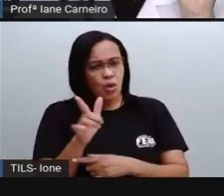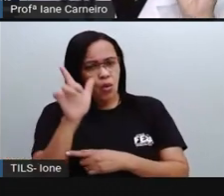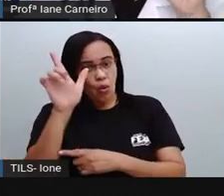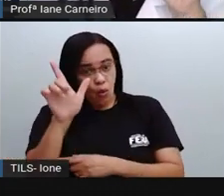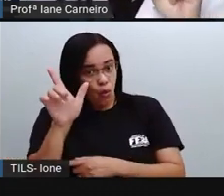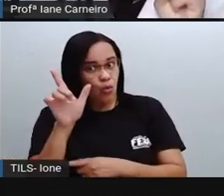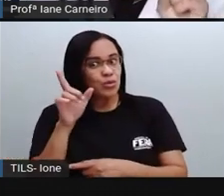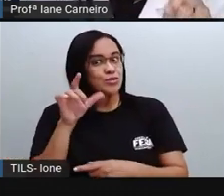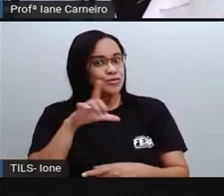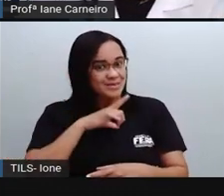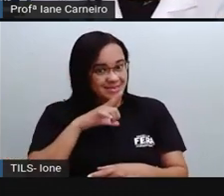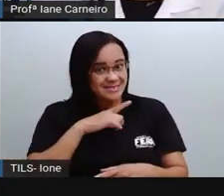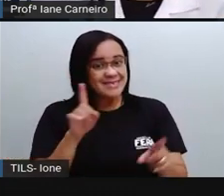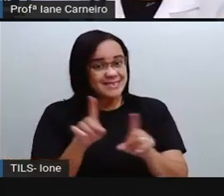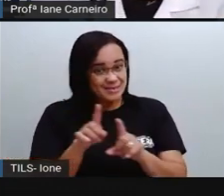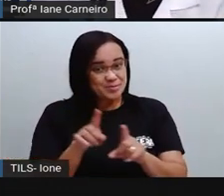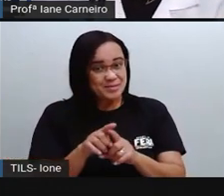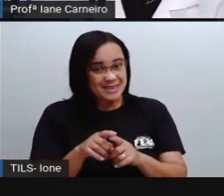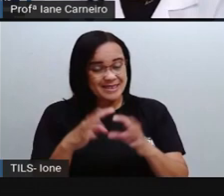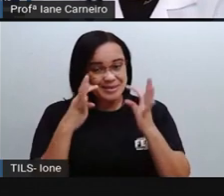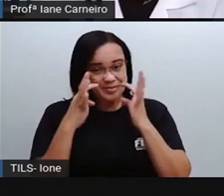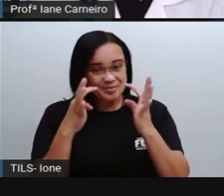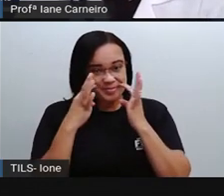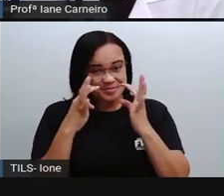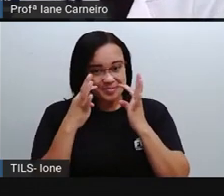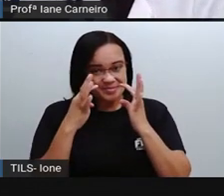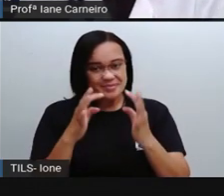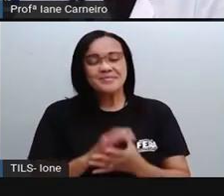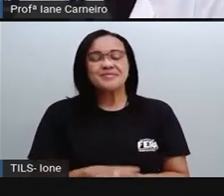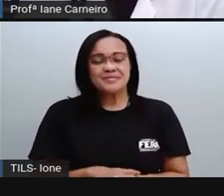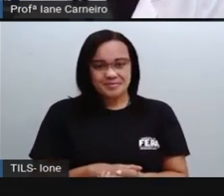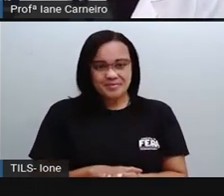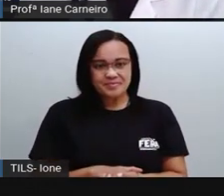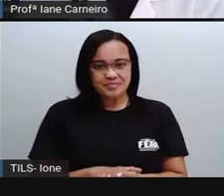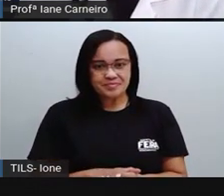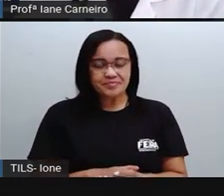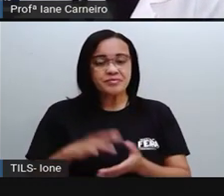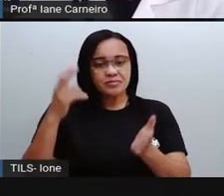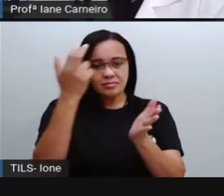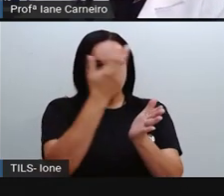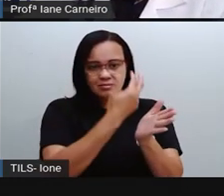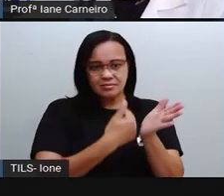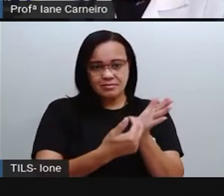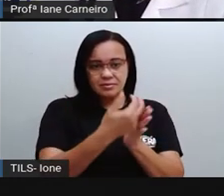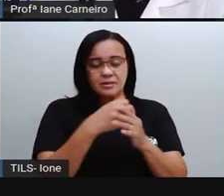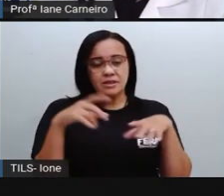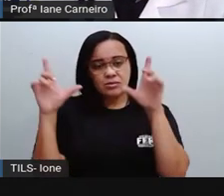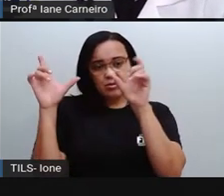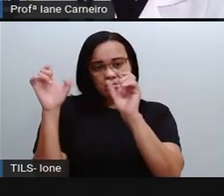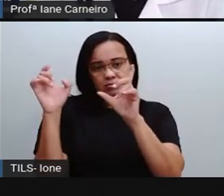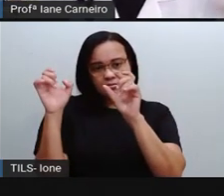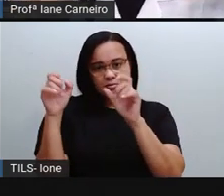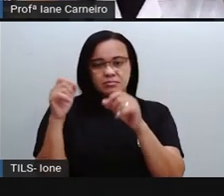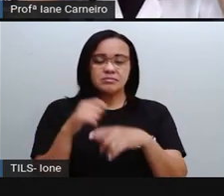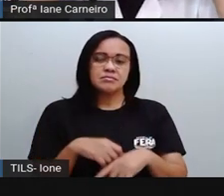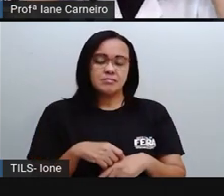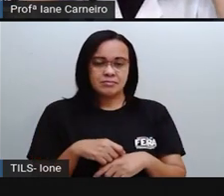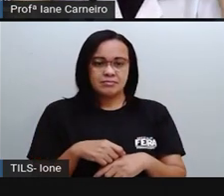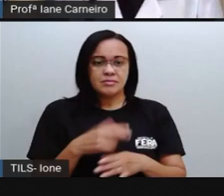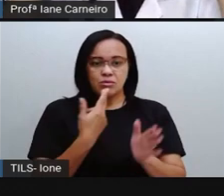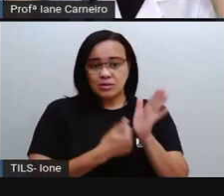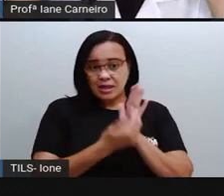detalhe aí que a prova vai chamar atenção para vocês. Então, aqui, a Pro recortou, ó, uma imagem que traz